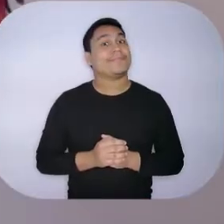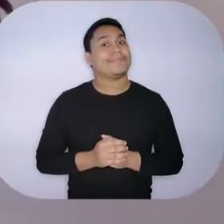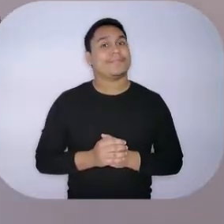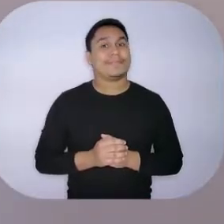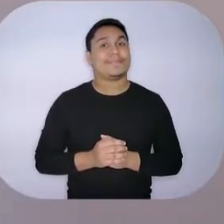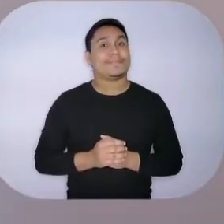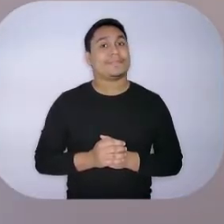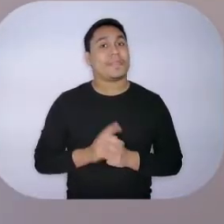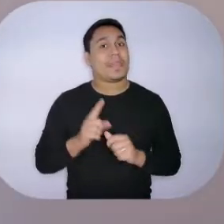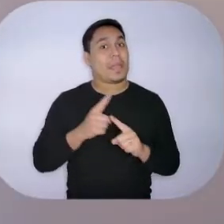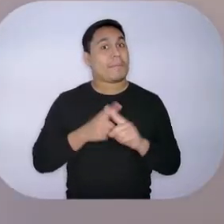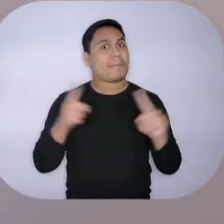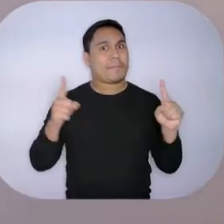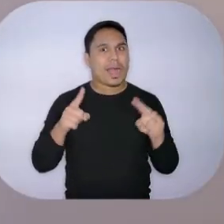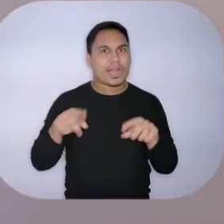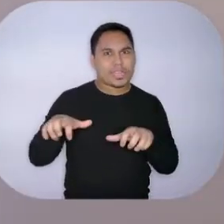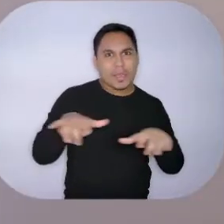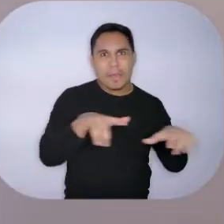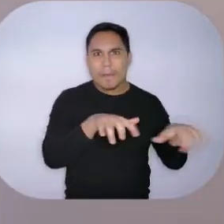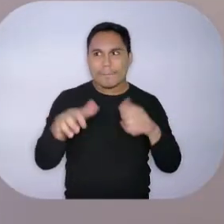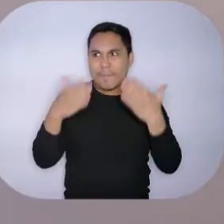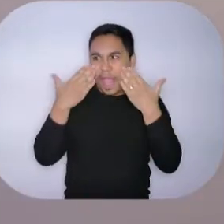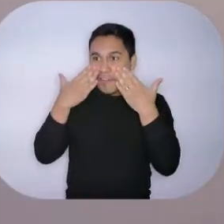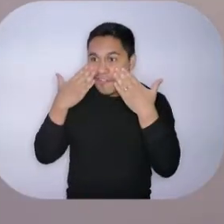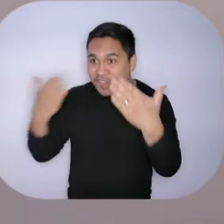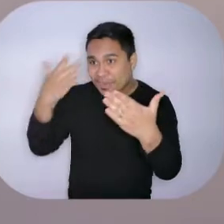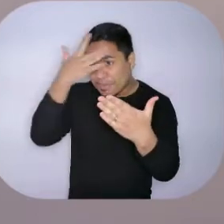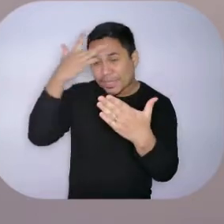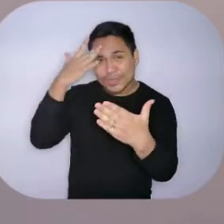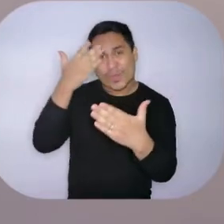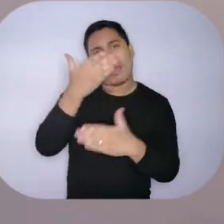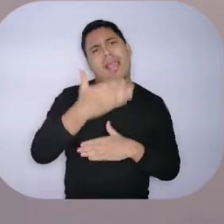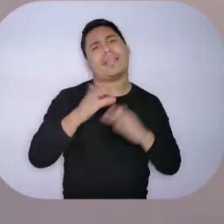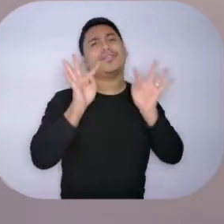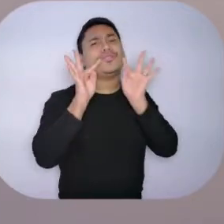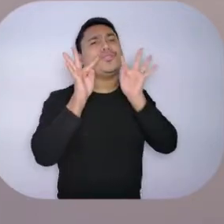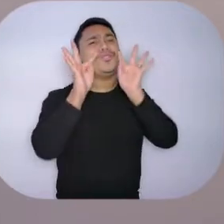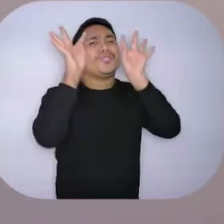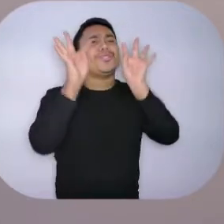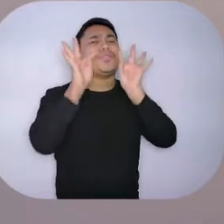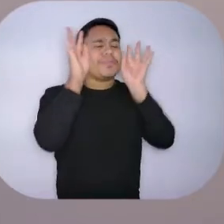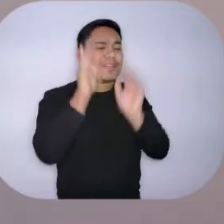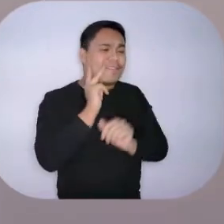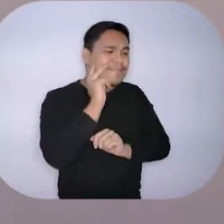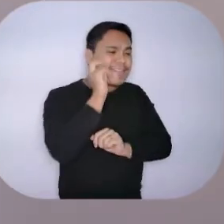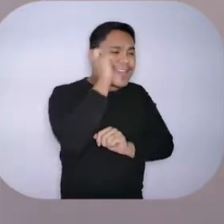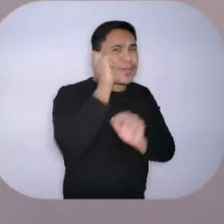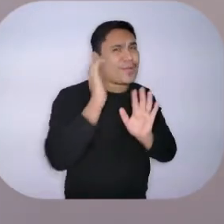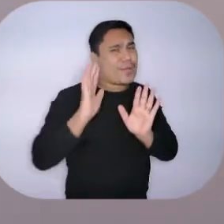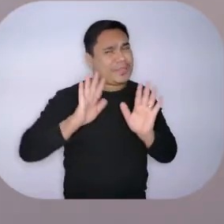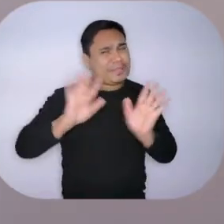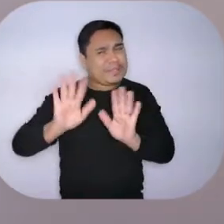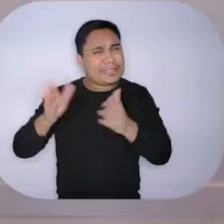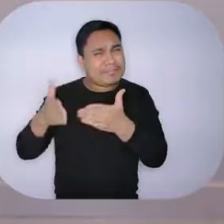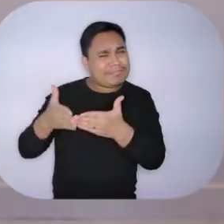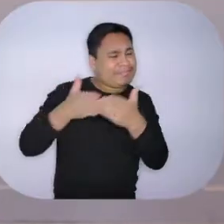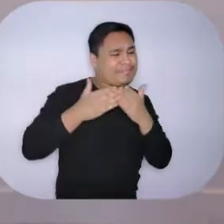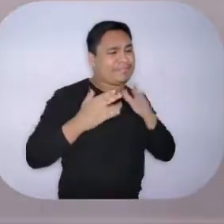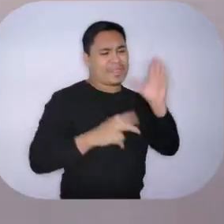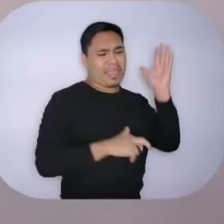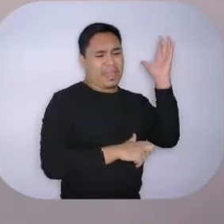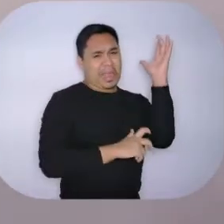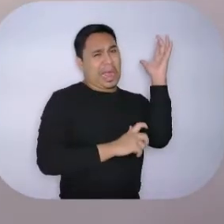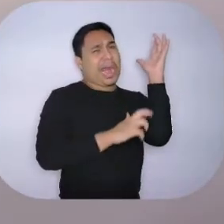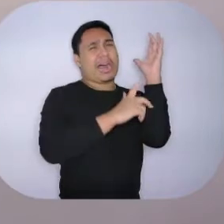Mas se tinha que tocar para algum público, ficava tímida, encabulada e subia novamente no alto da árvore.